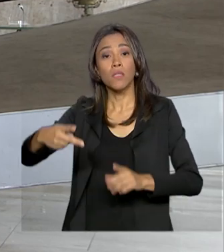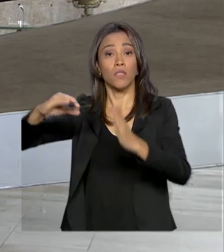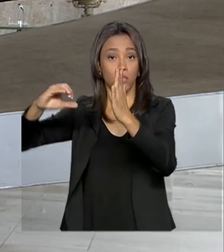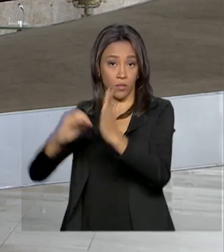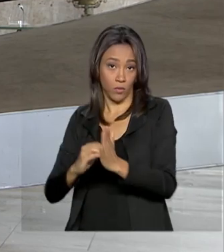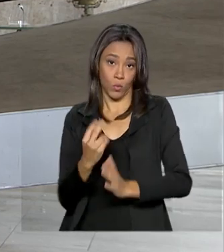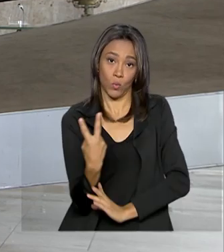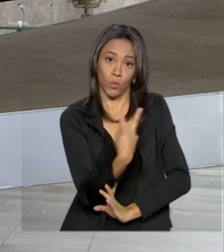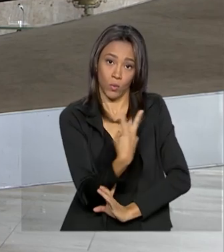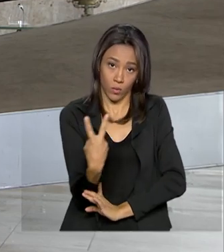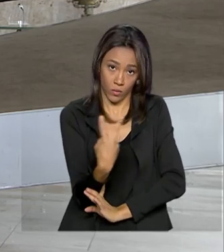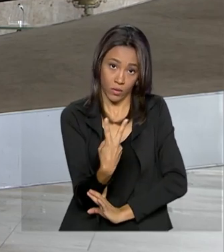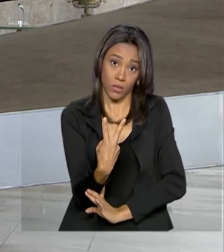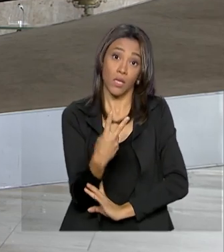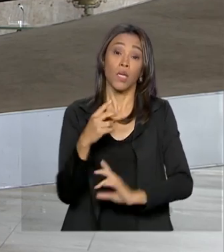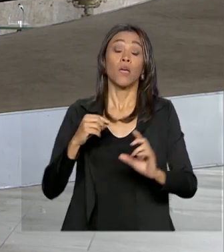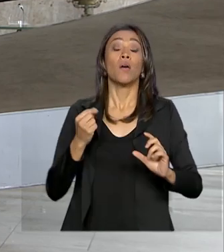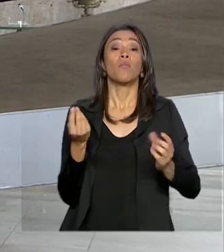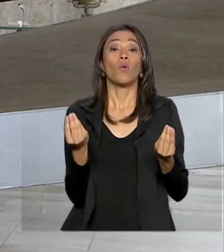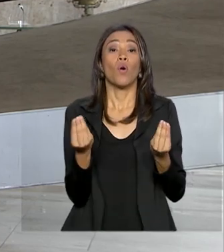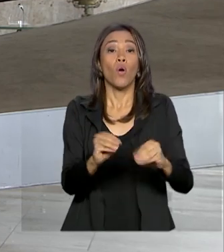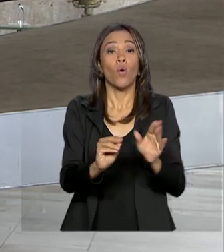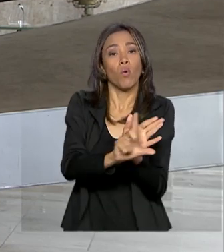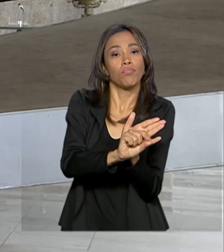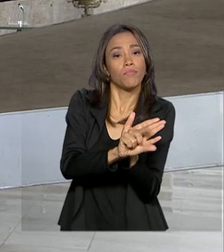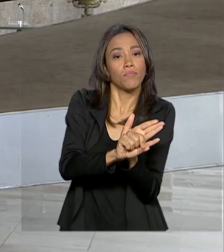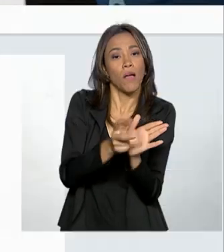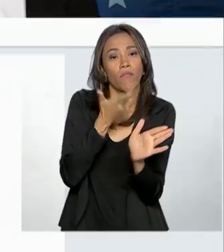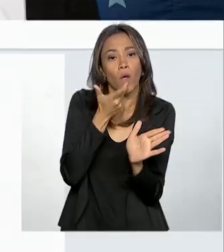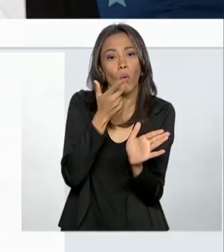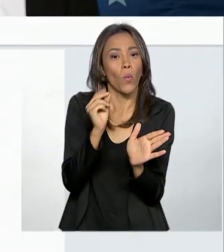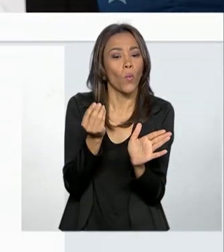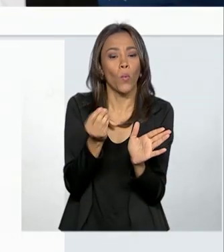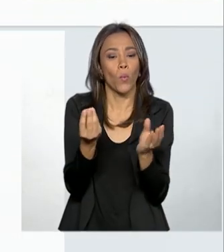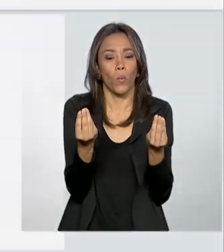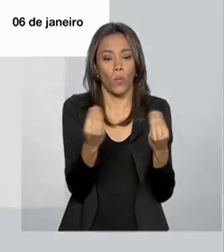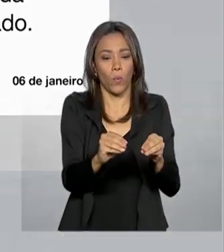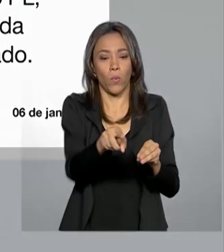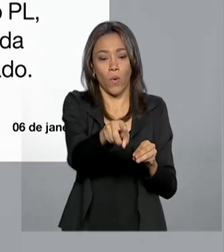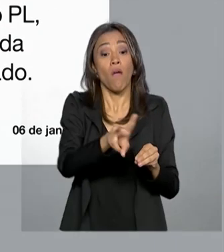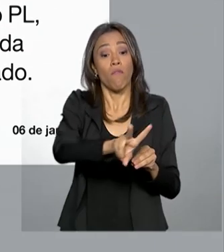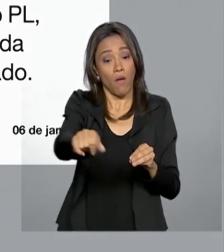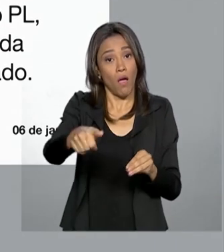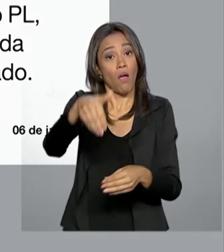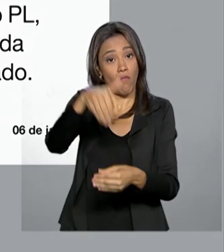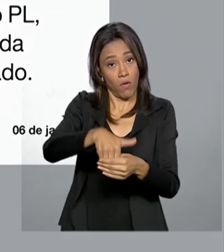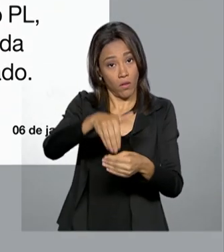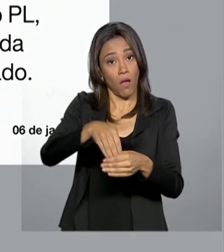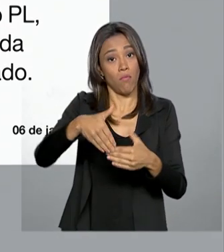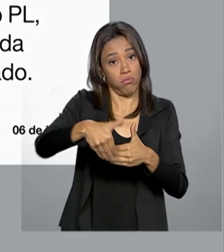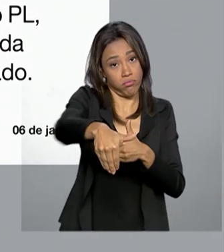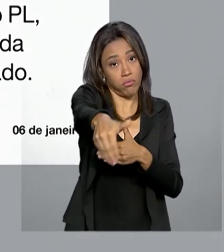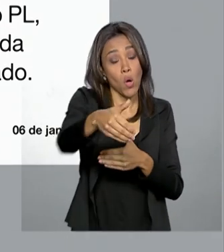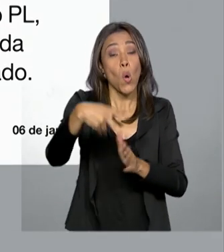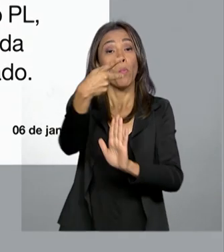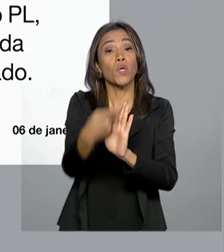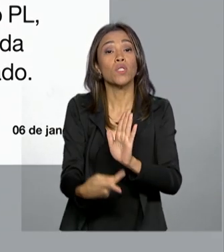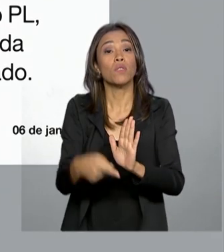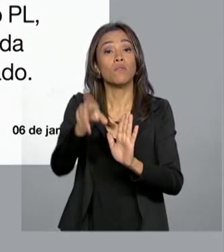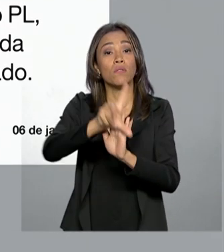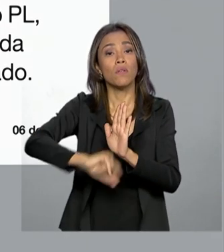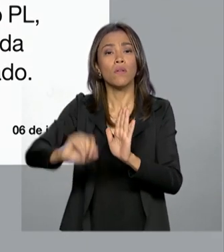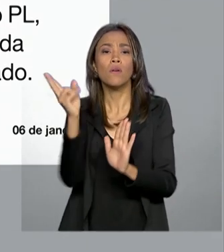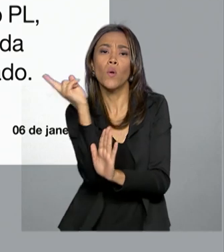Alcolumbre. Pelo Twitter, o presidente afirmou que será colocado em votação um projeto de lei em regime de urgência,